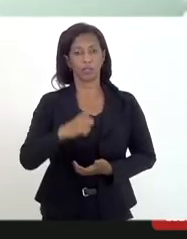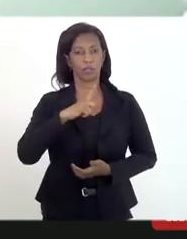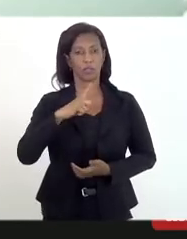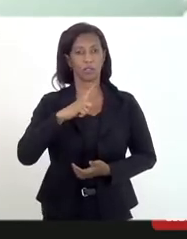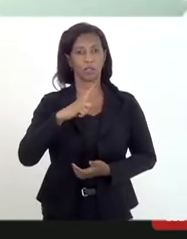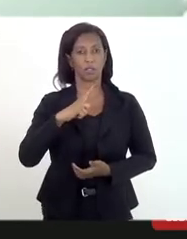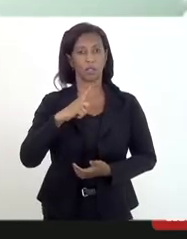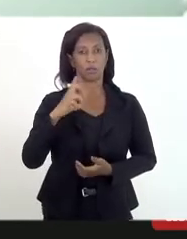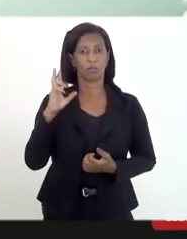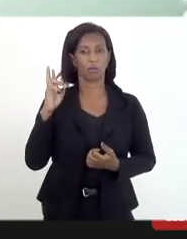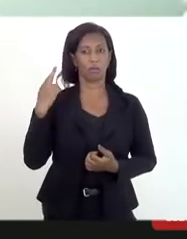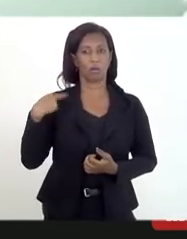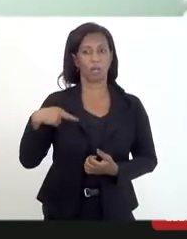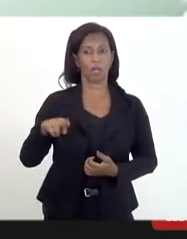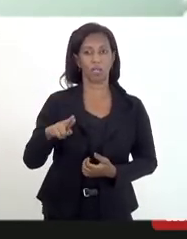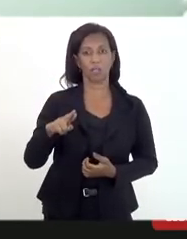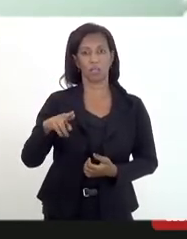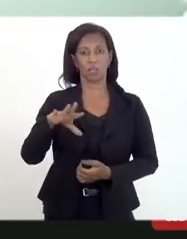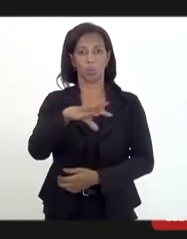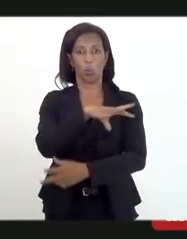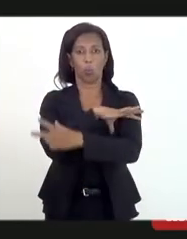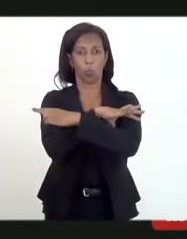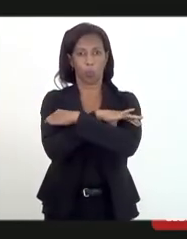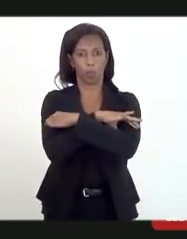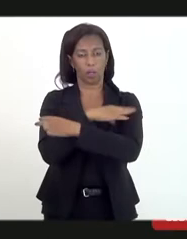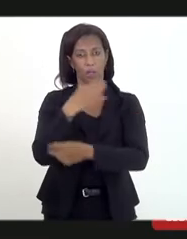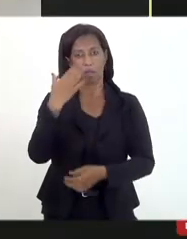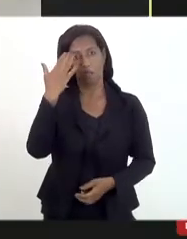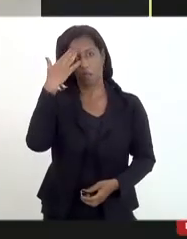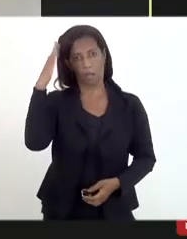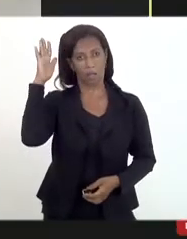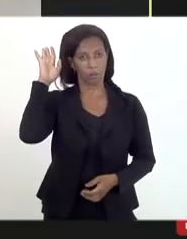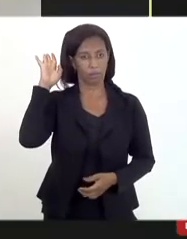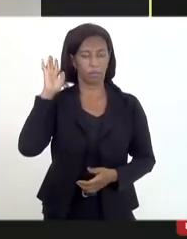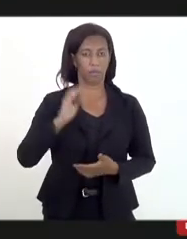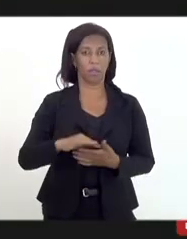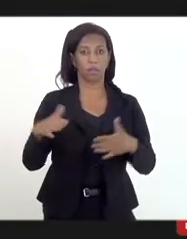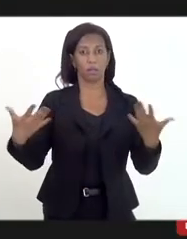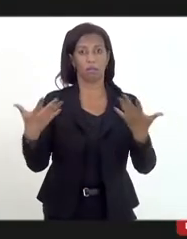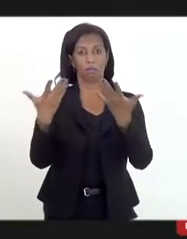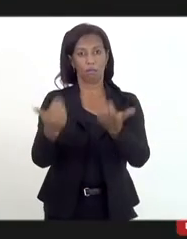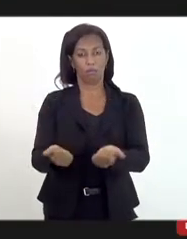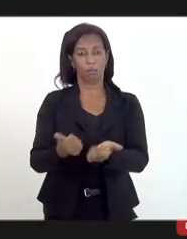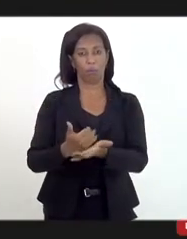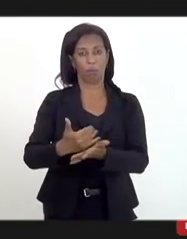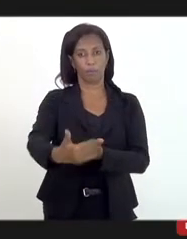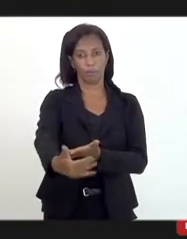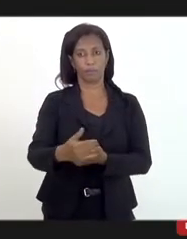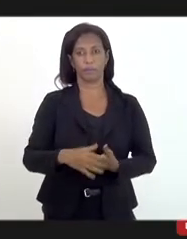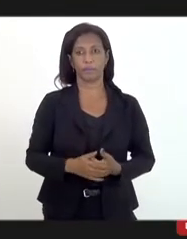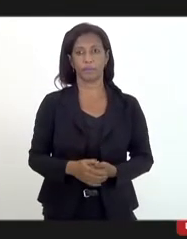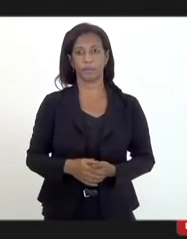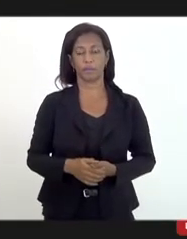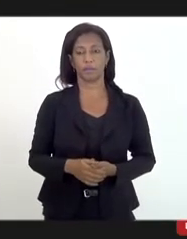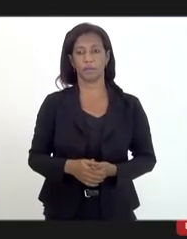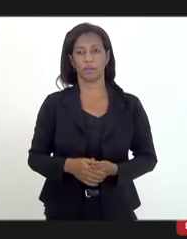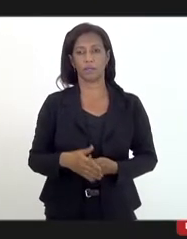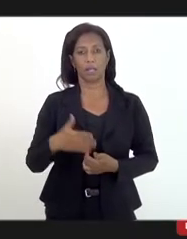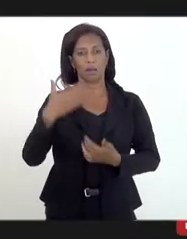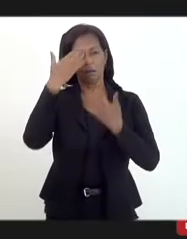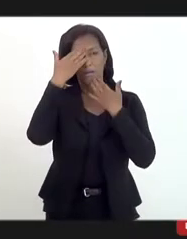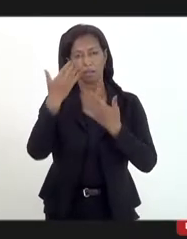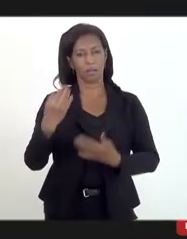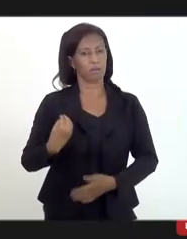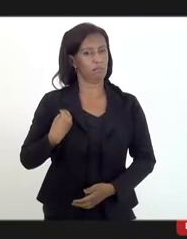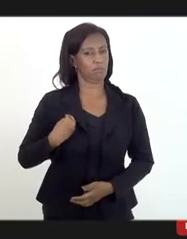a religião, seja a Umbanda ou o Candomblé. Então, vamos iniciar as nossas oitivas, agradecendo a presença